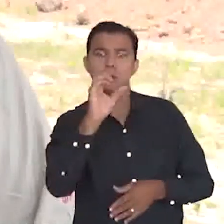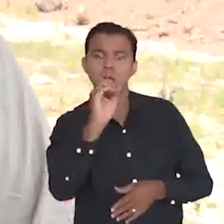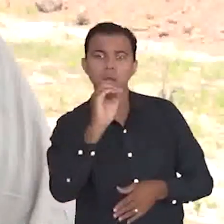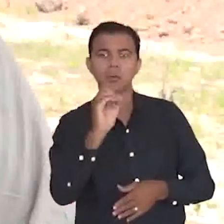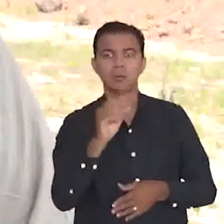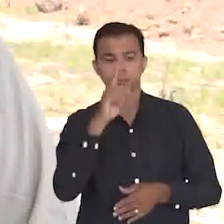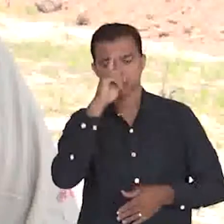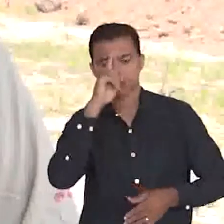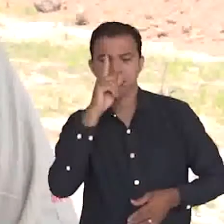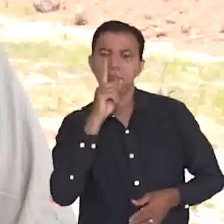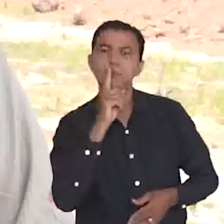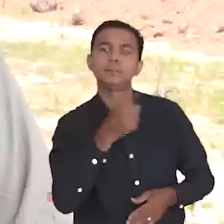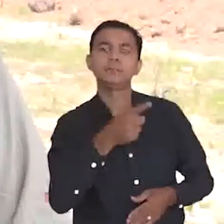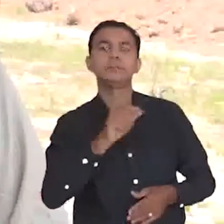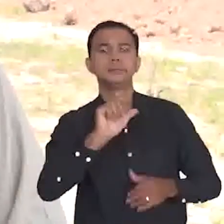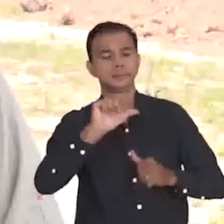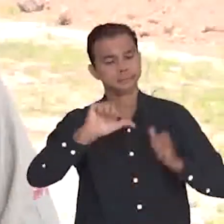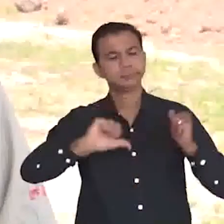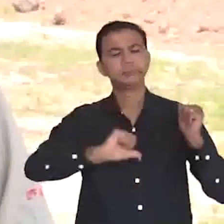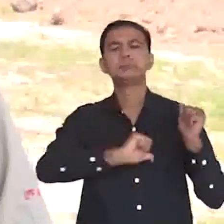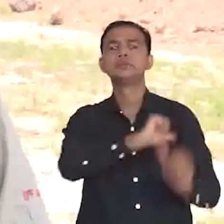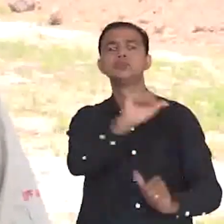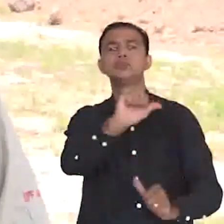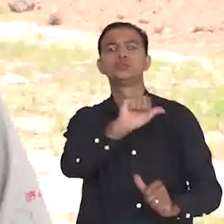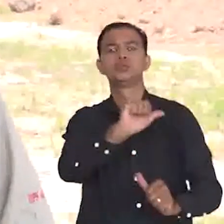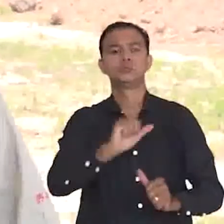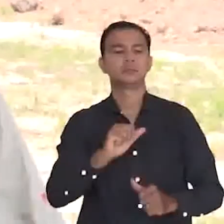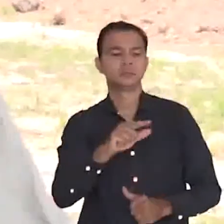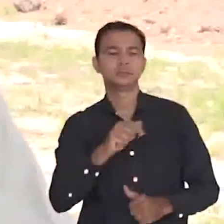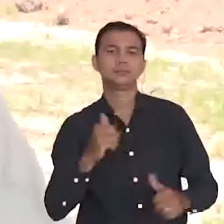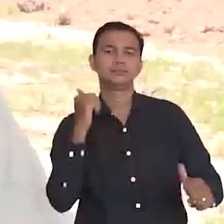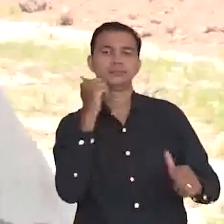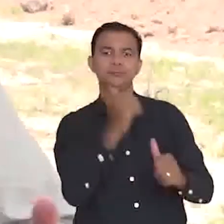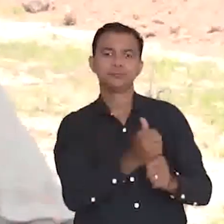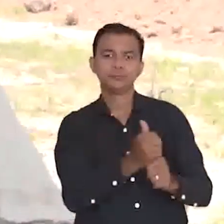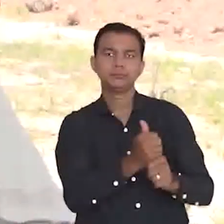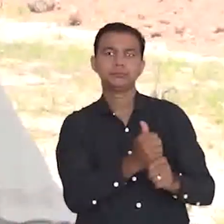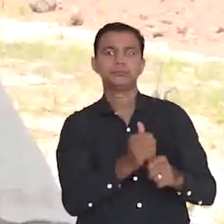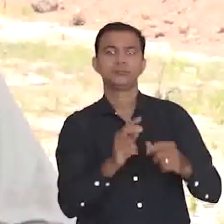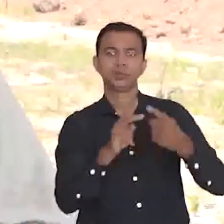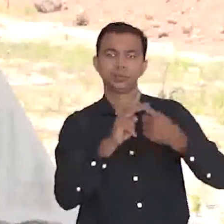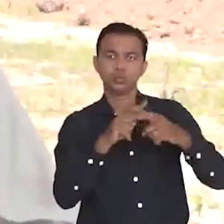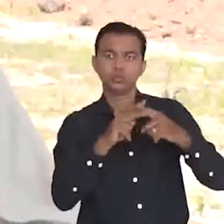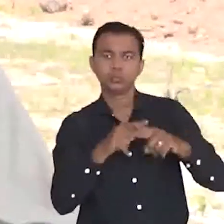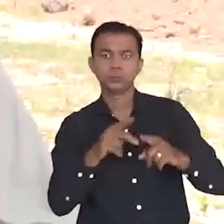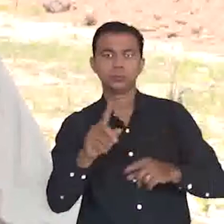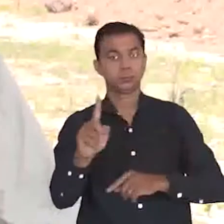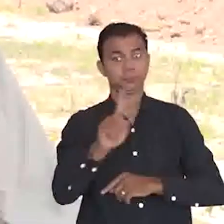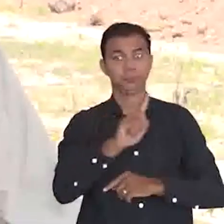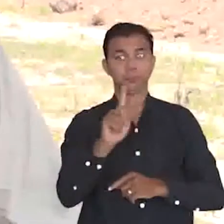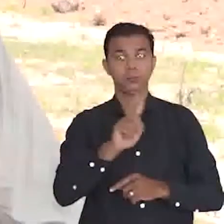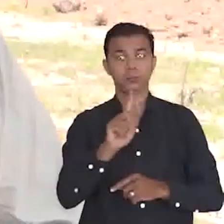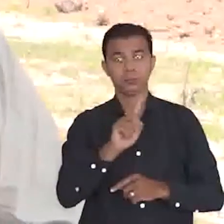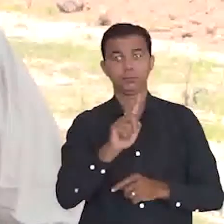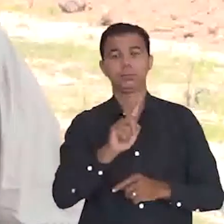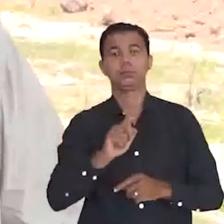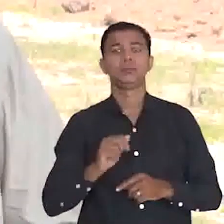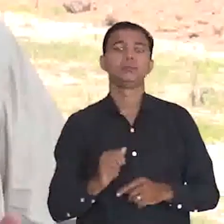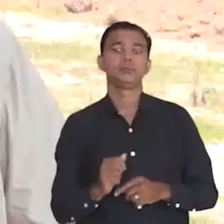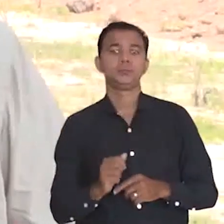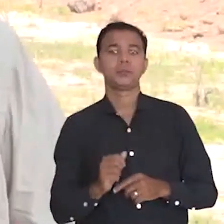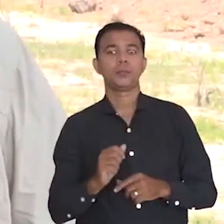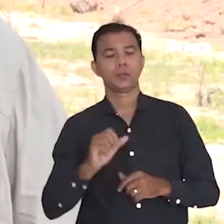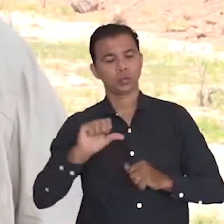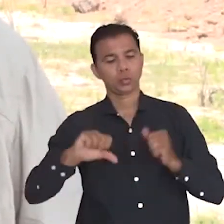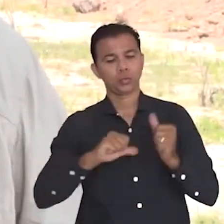já deram imediatamente a ordem de serviço no mês de novembro para começar a troca dessas pontes que foram muito danificadas, que não tinham condição de reparo, já fazendo